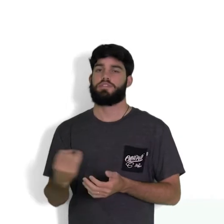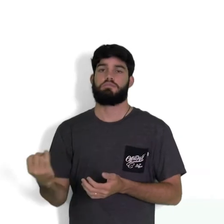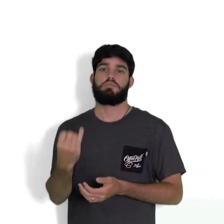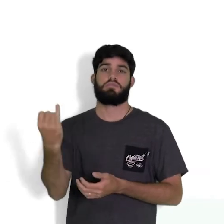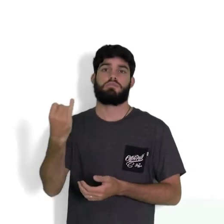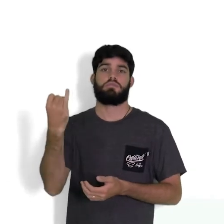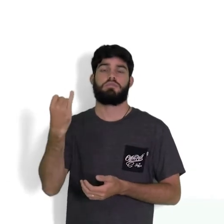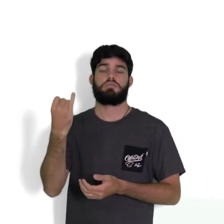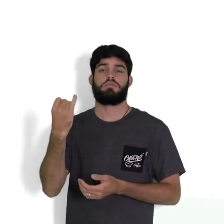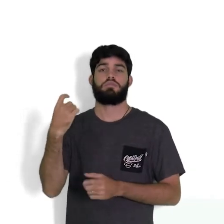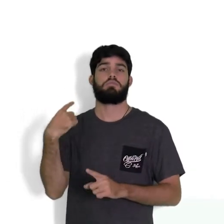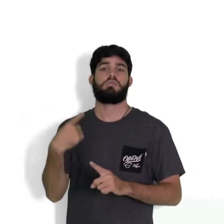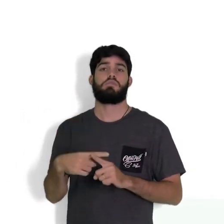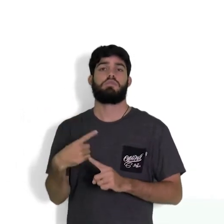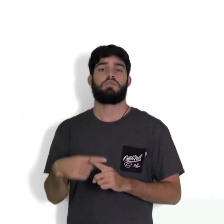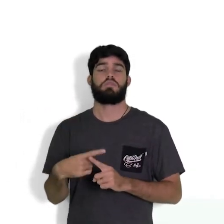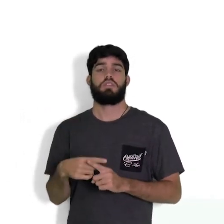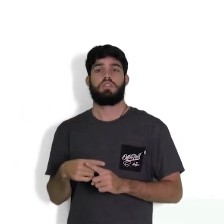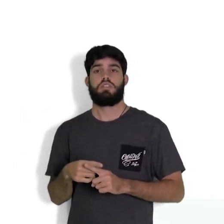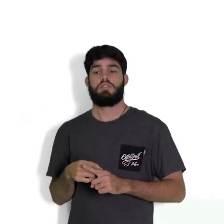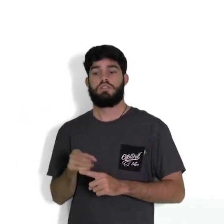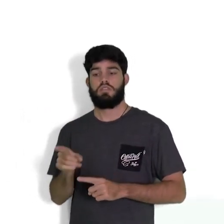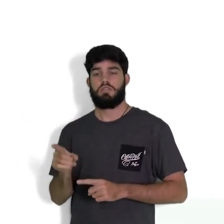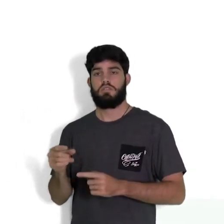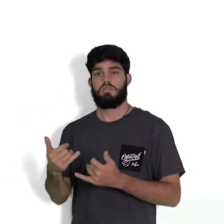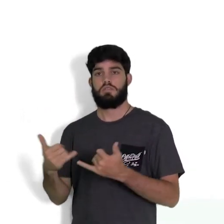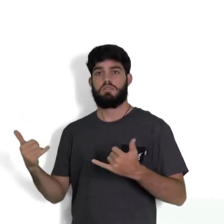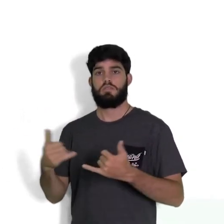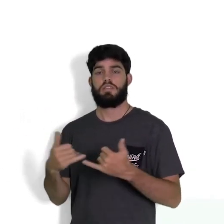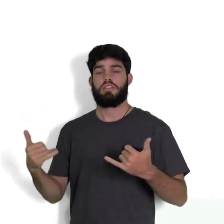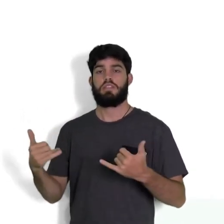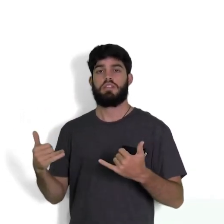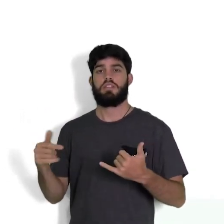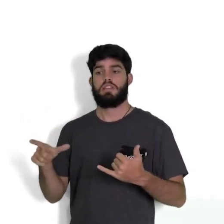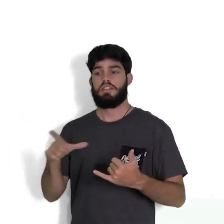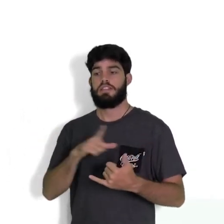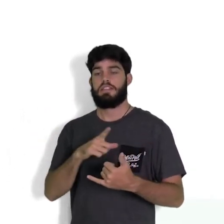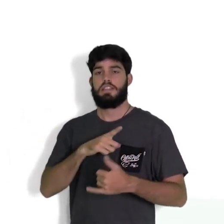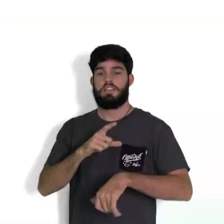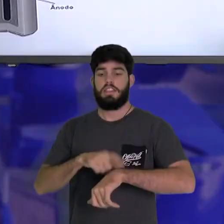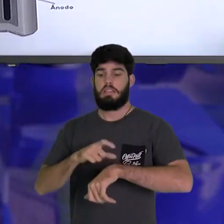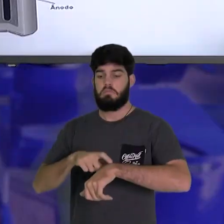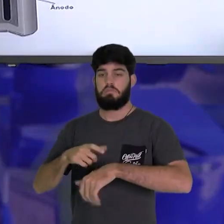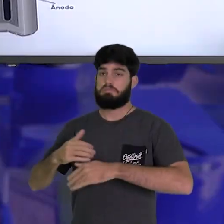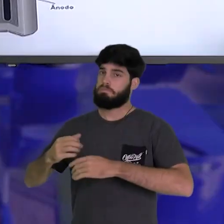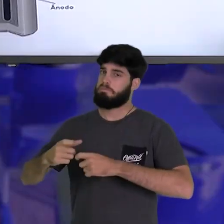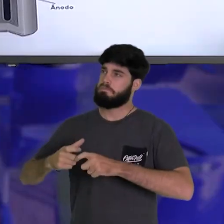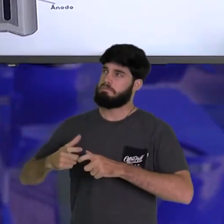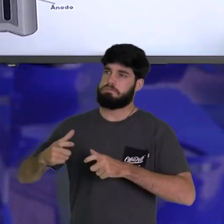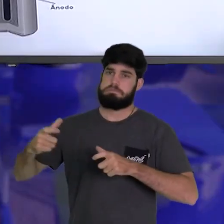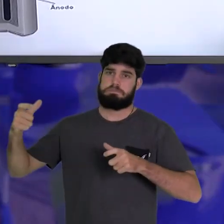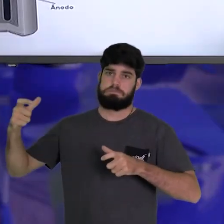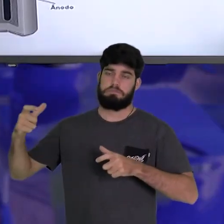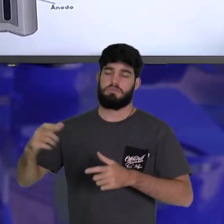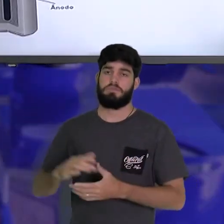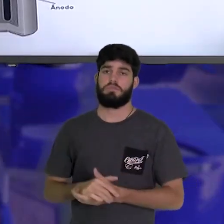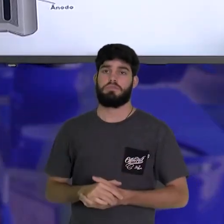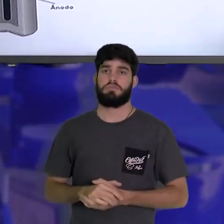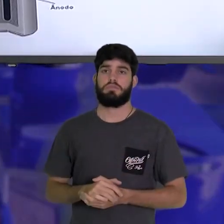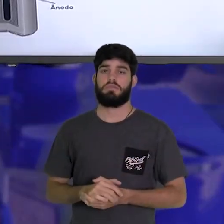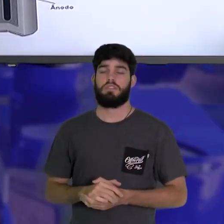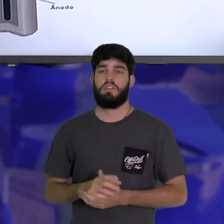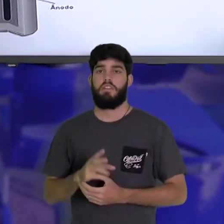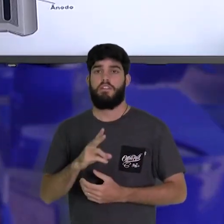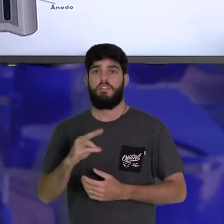importante porque a pilha alcalina tem uma durabilidade muito maior e ela não vai